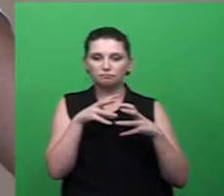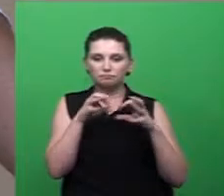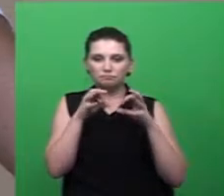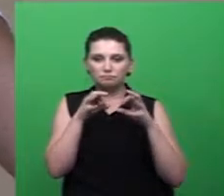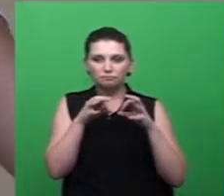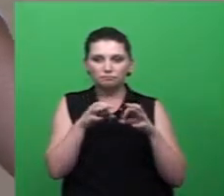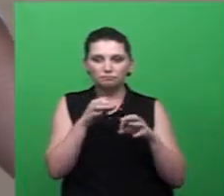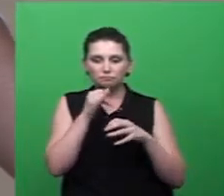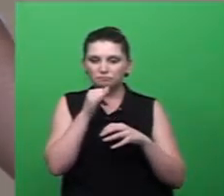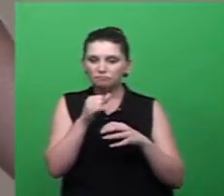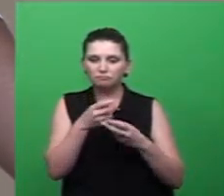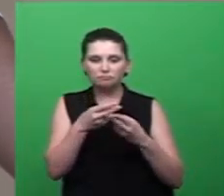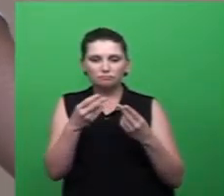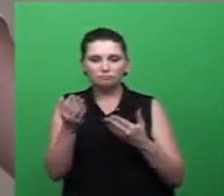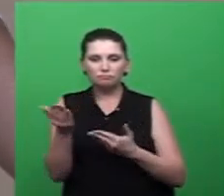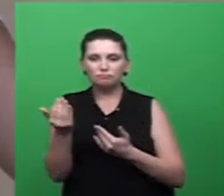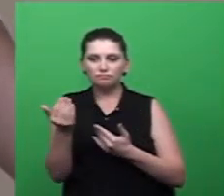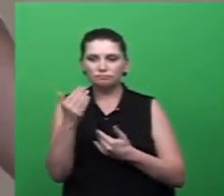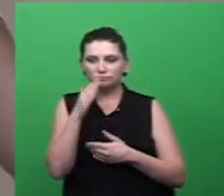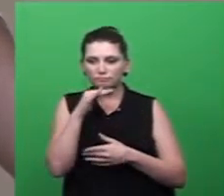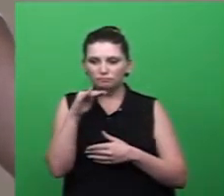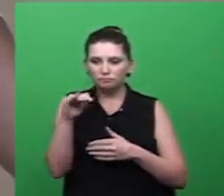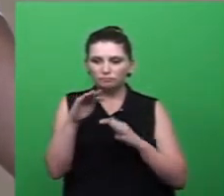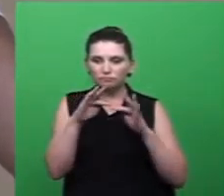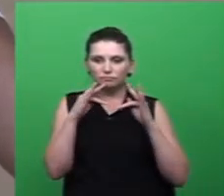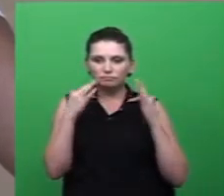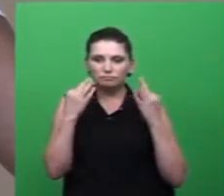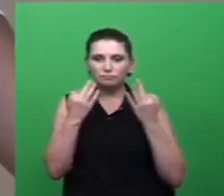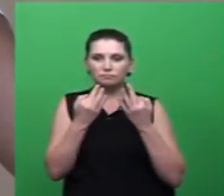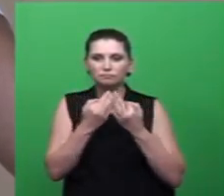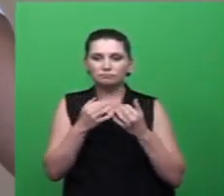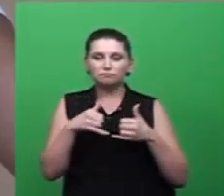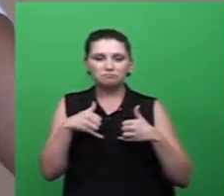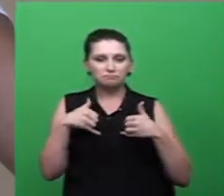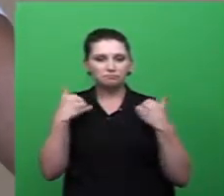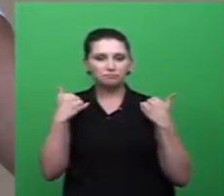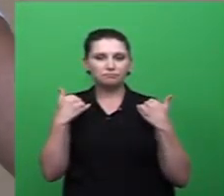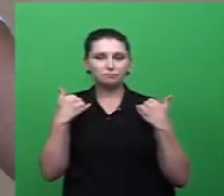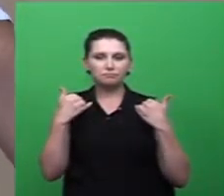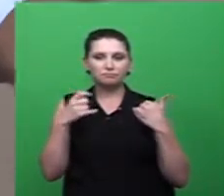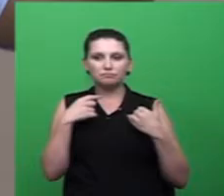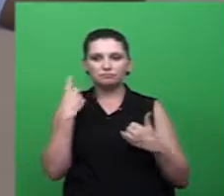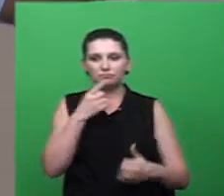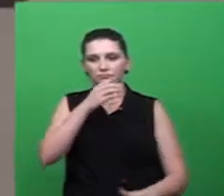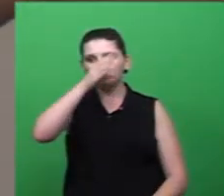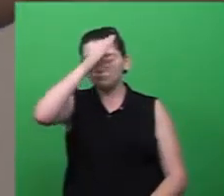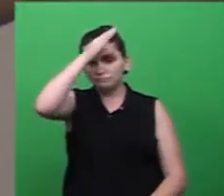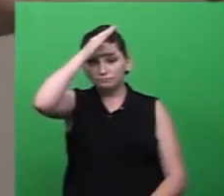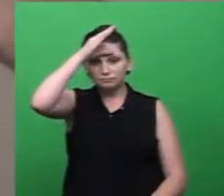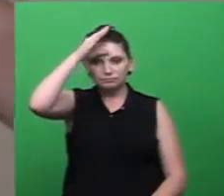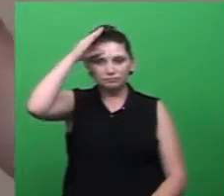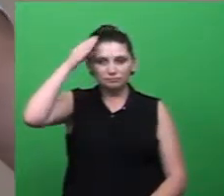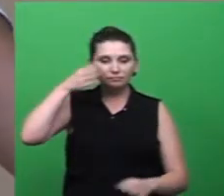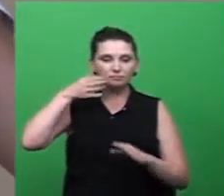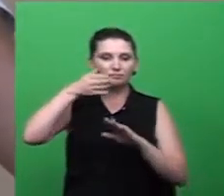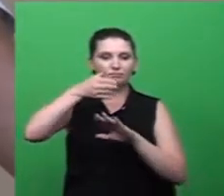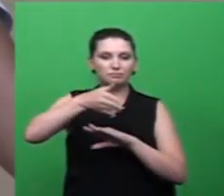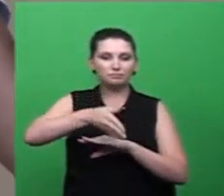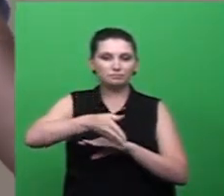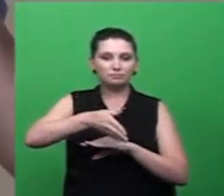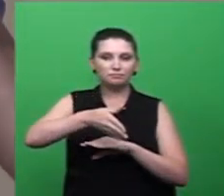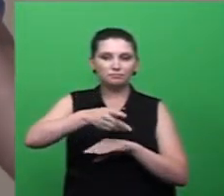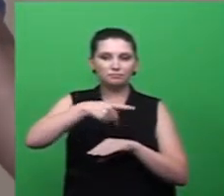exemplar muitos jovens, muitas crianças, famílias, e é um orgulho para nós, se humence, foi lá na Argentina, né? Na